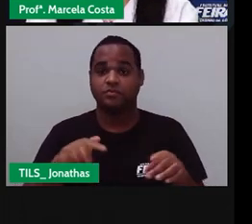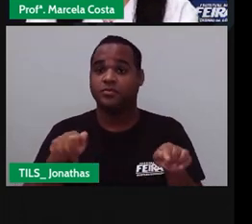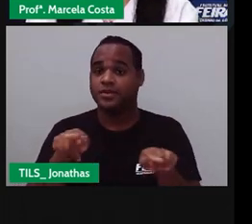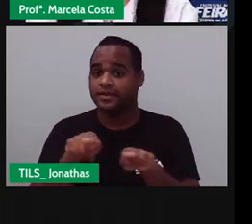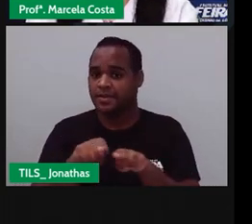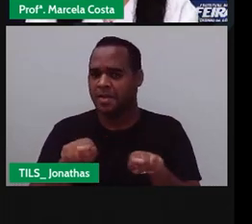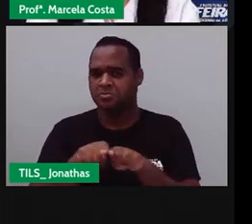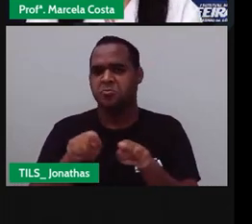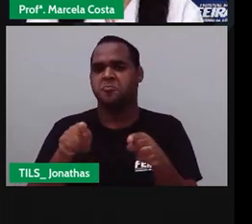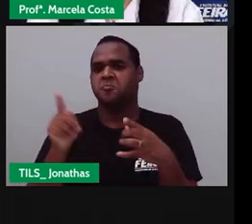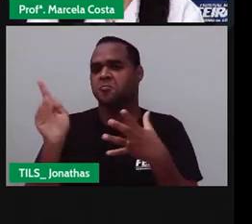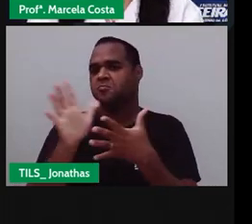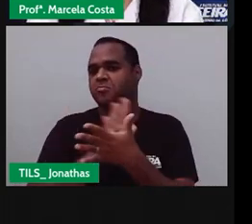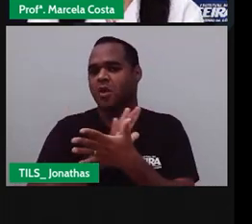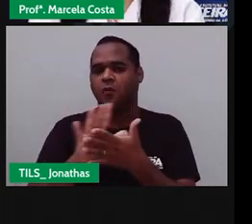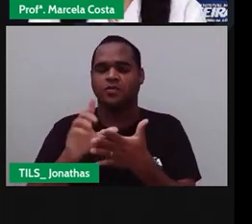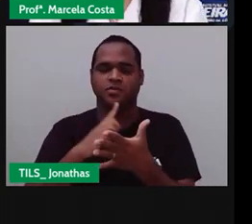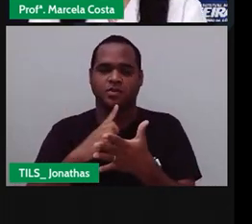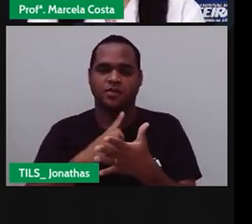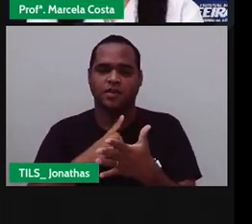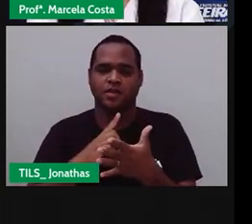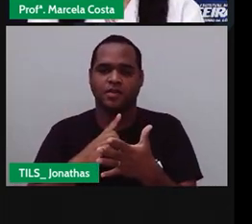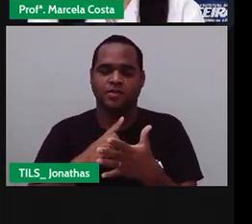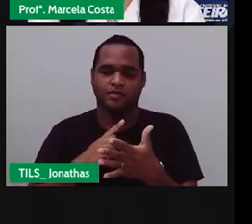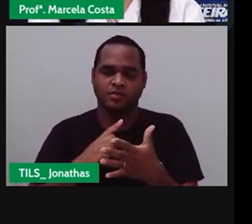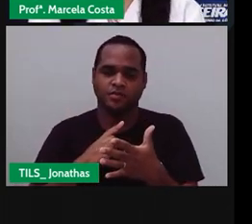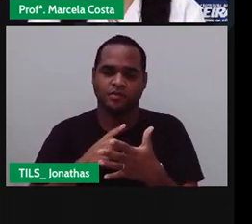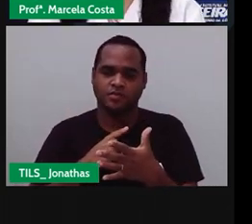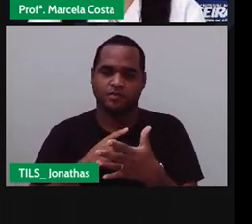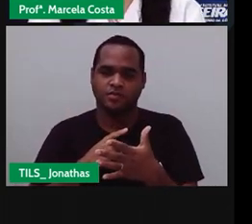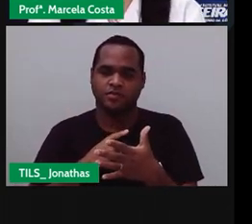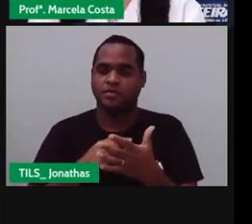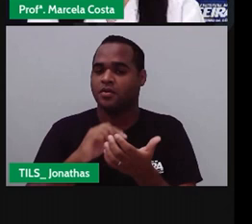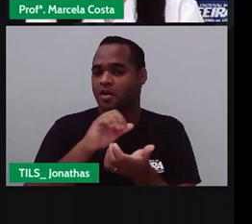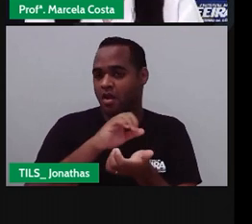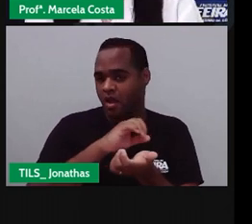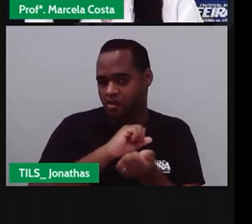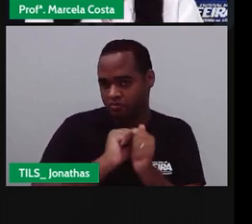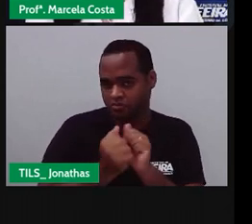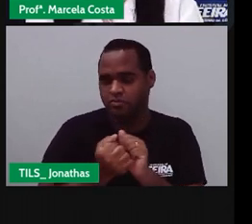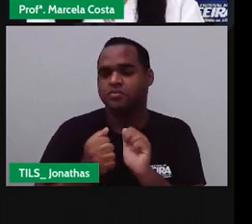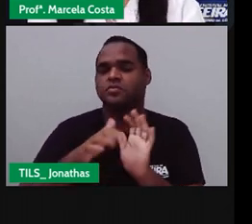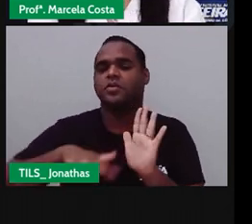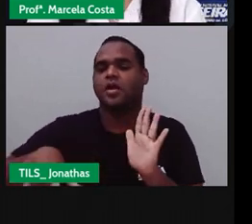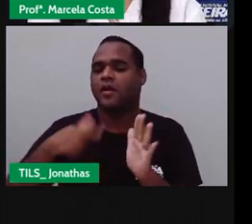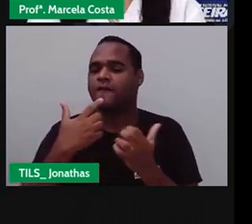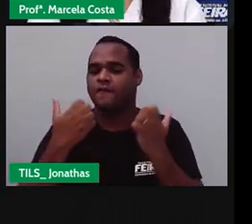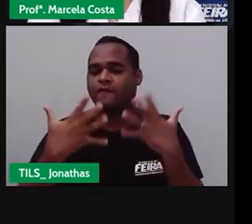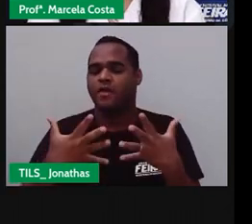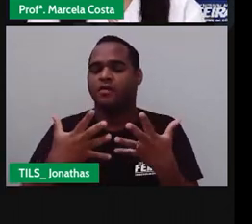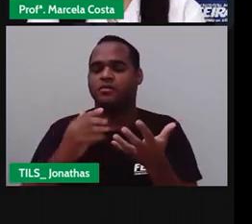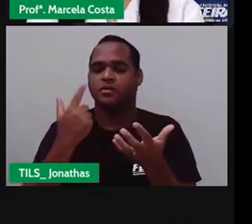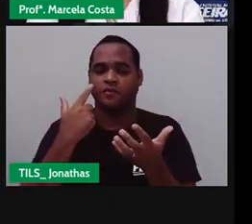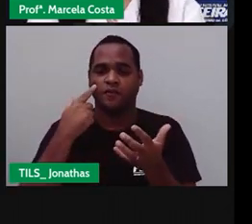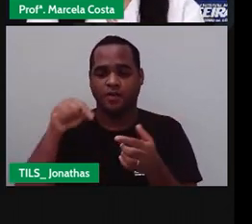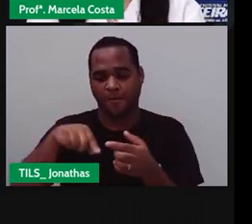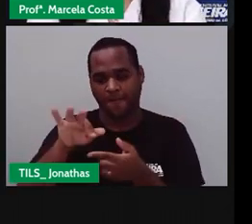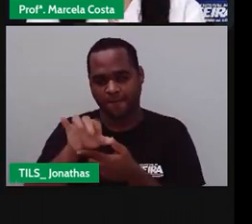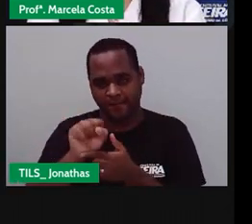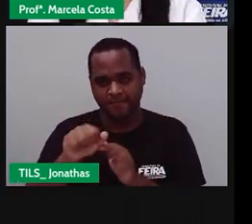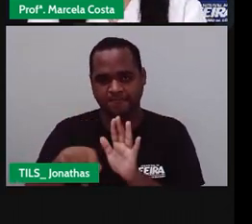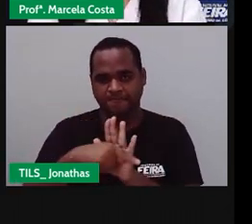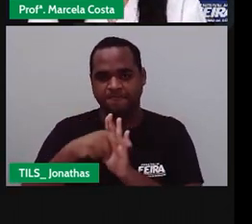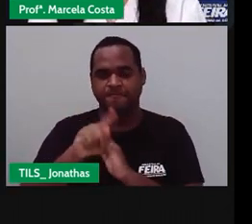Algumas Artes Que mostram Diversidade Que estão aqui Na nossa cidade É no município De Feira de Santana